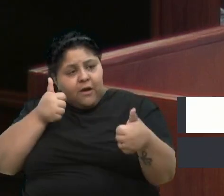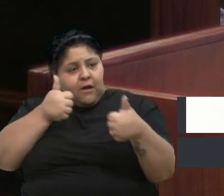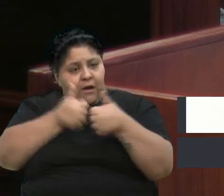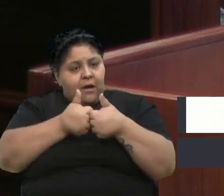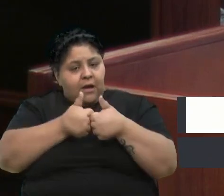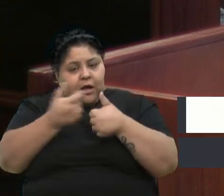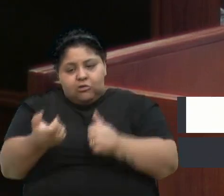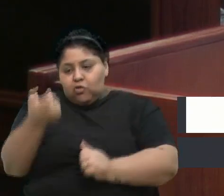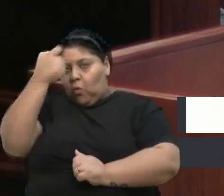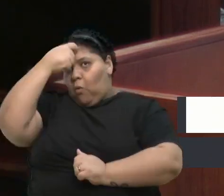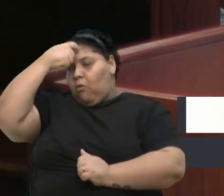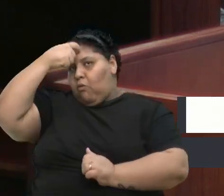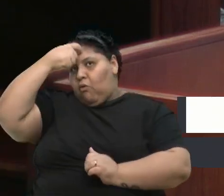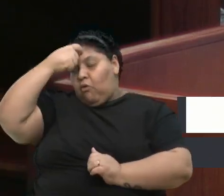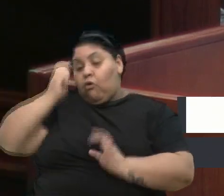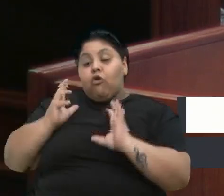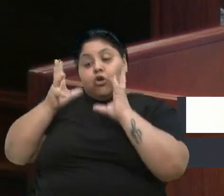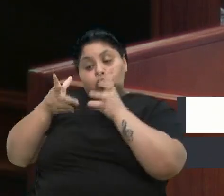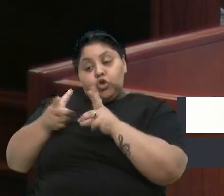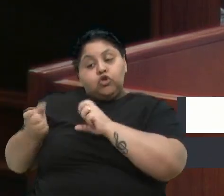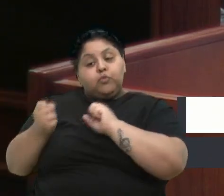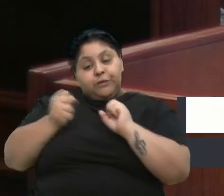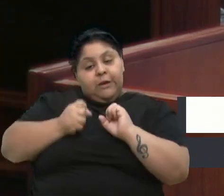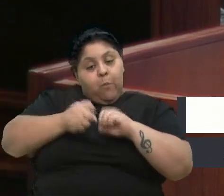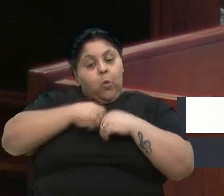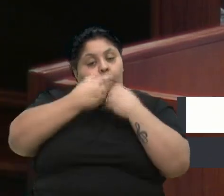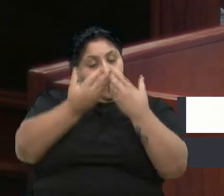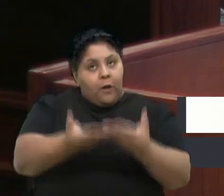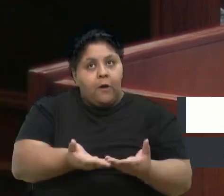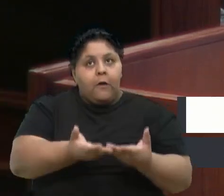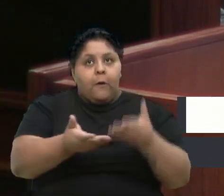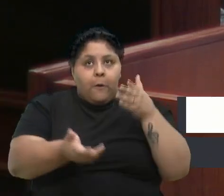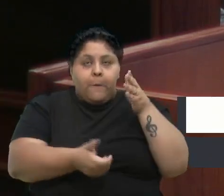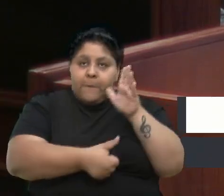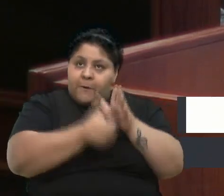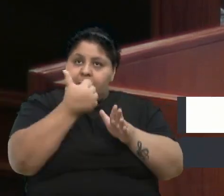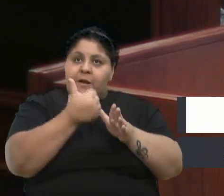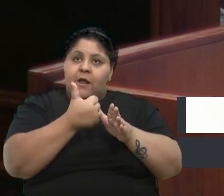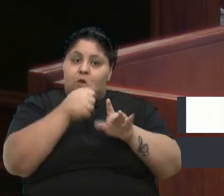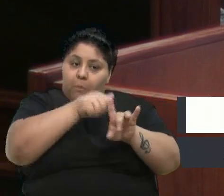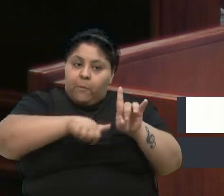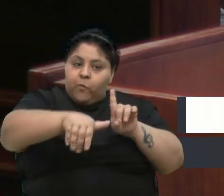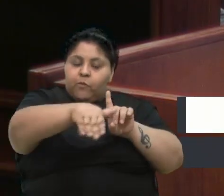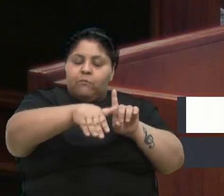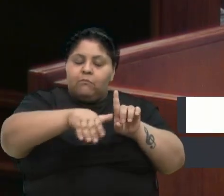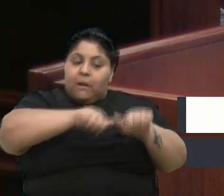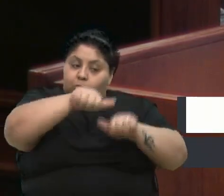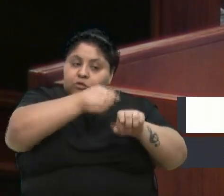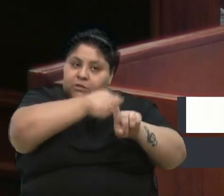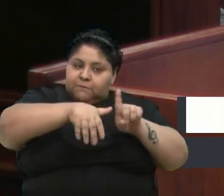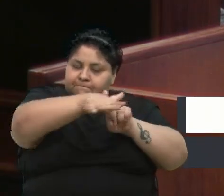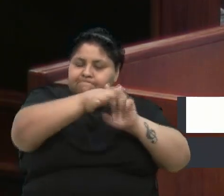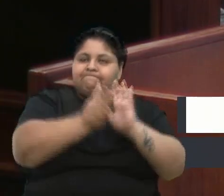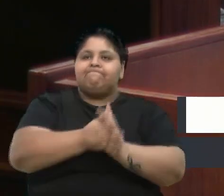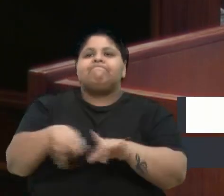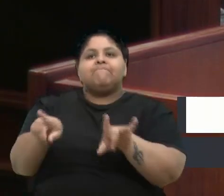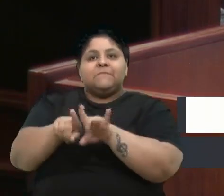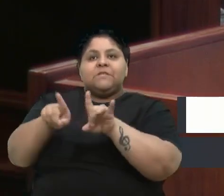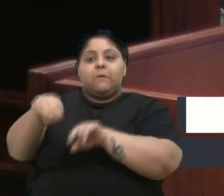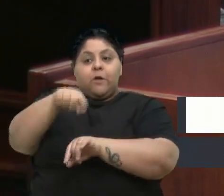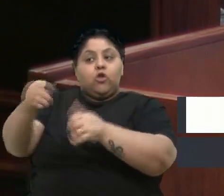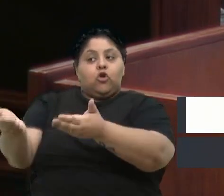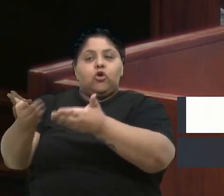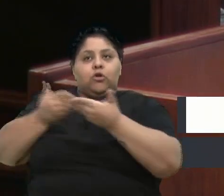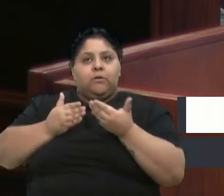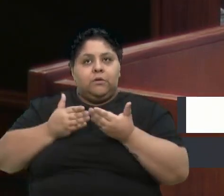conscientizar que todos podemos doar para promover uma mudança social. Fica também nosso convite para